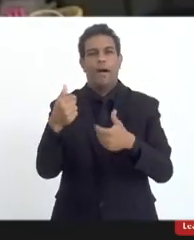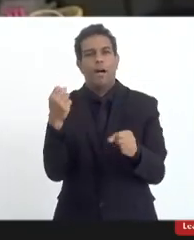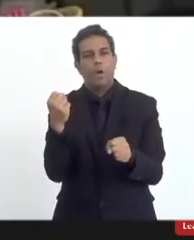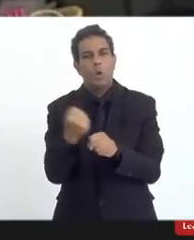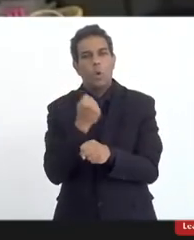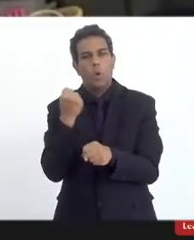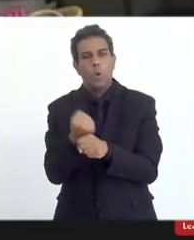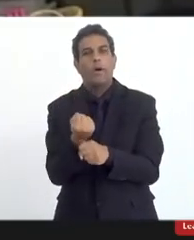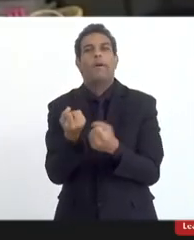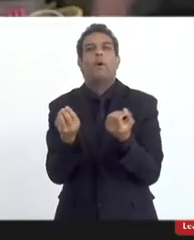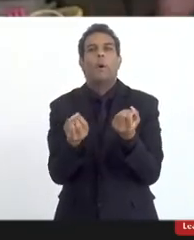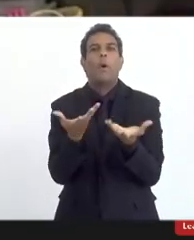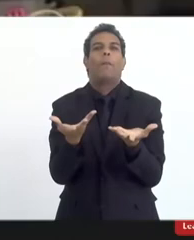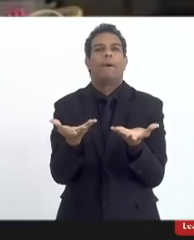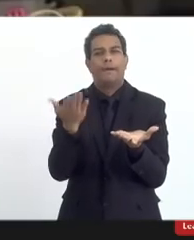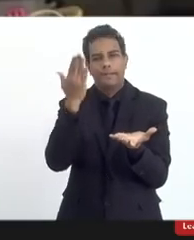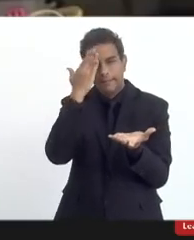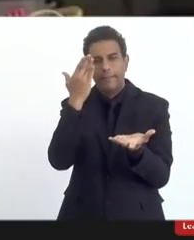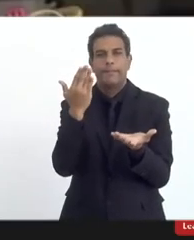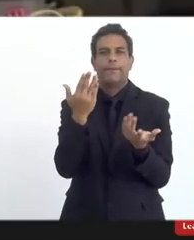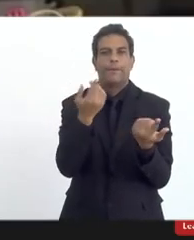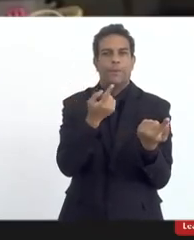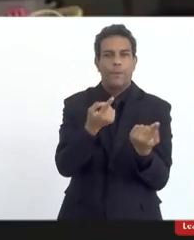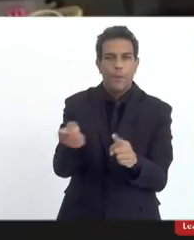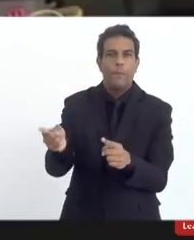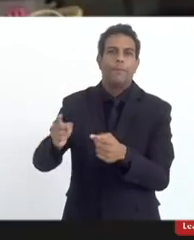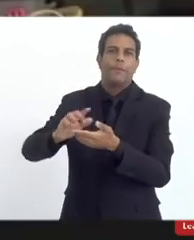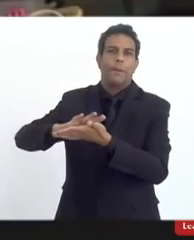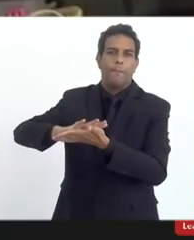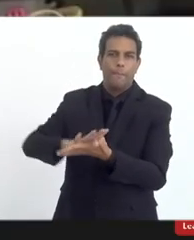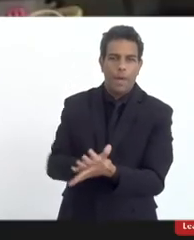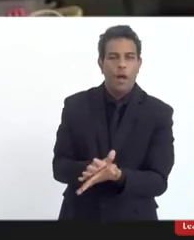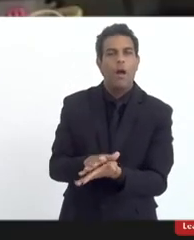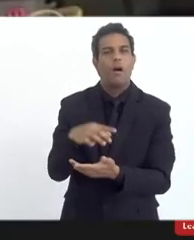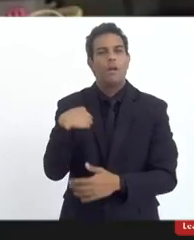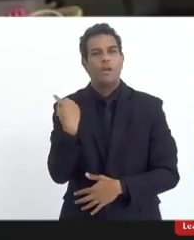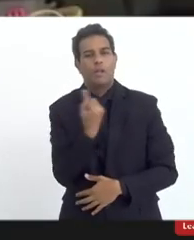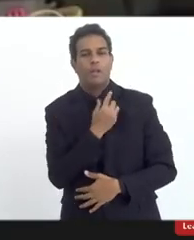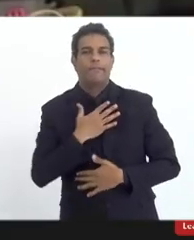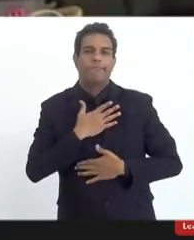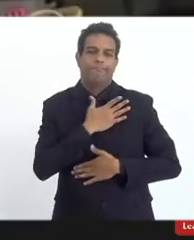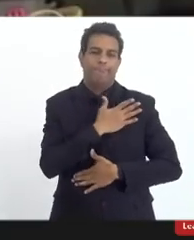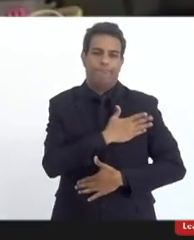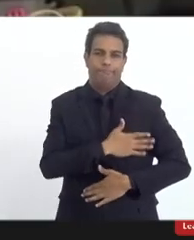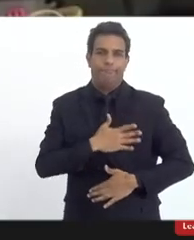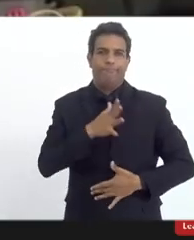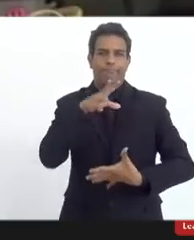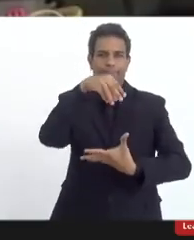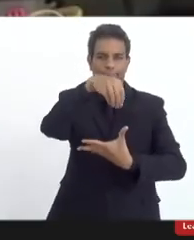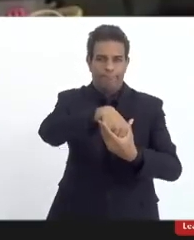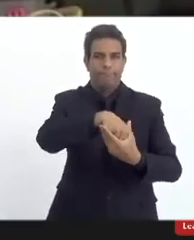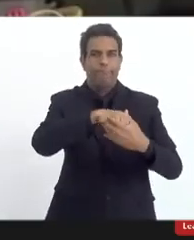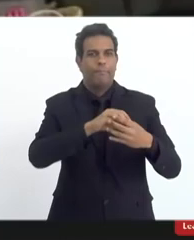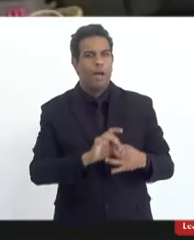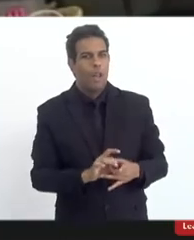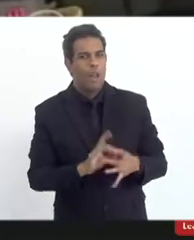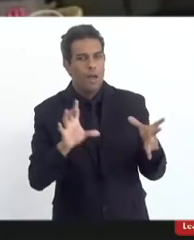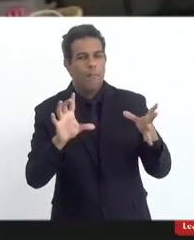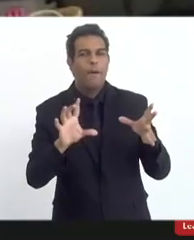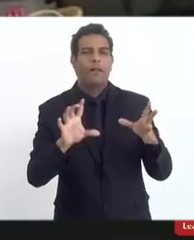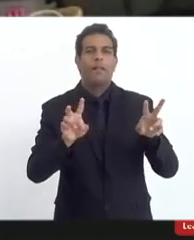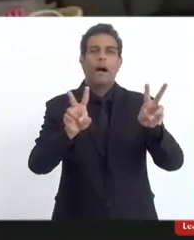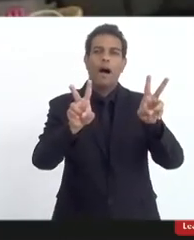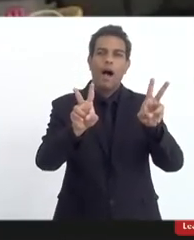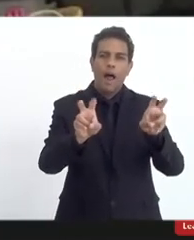o preconceito com a intolerância e como eu falei a gente gosta de na educação falar sobre a liberdade religiosa